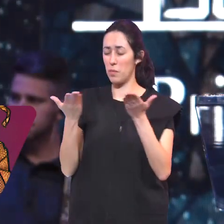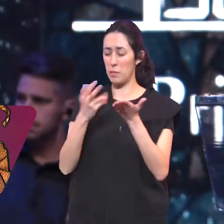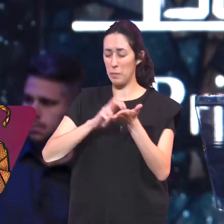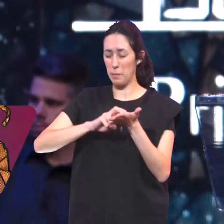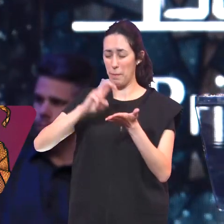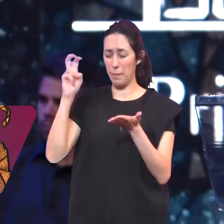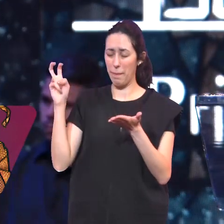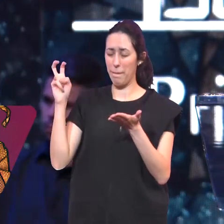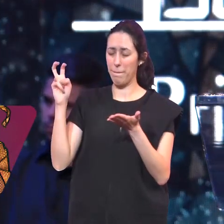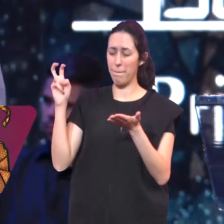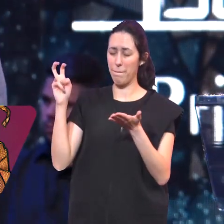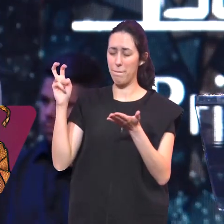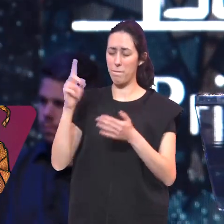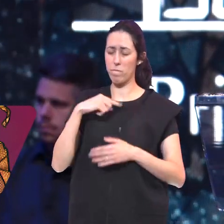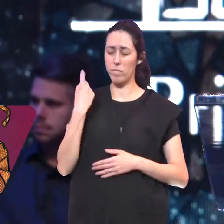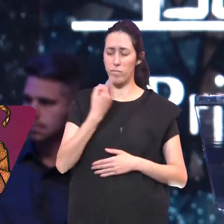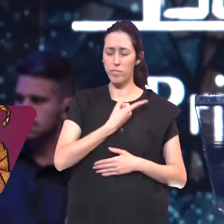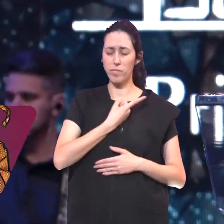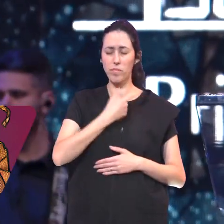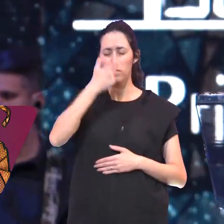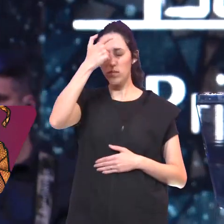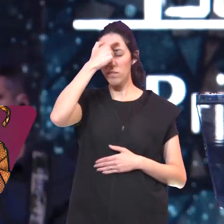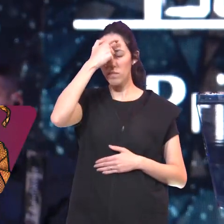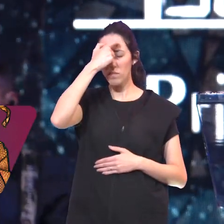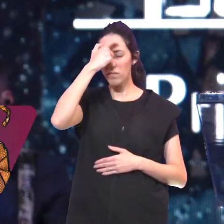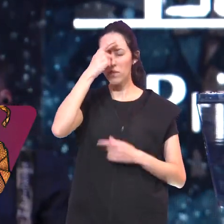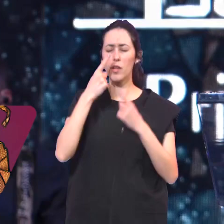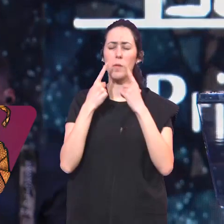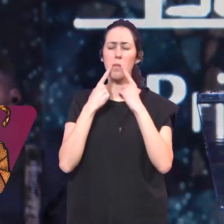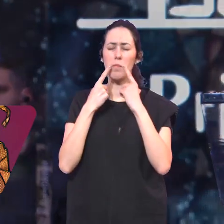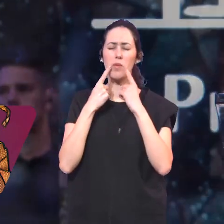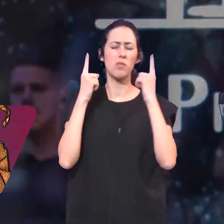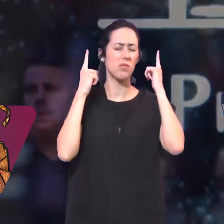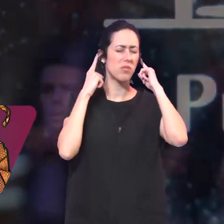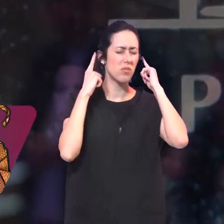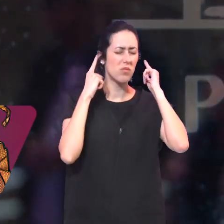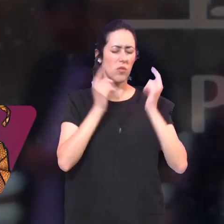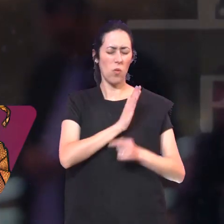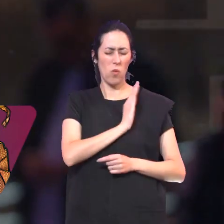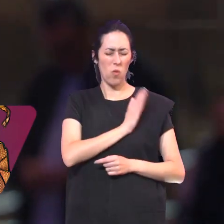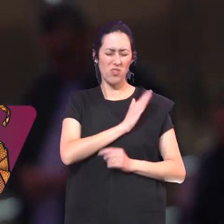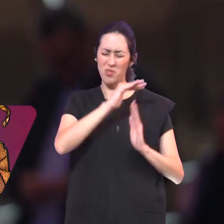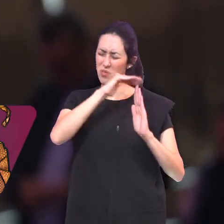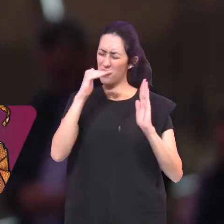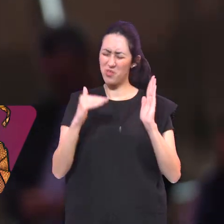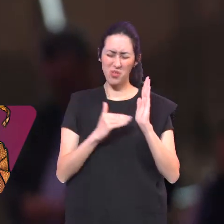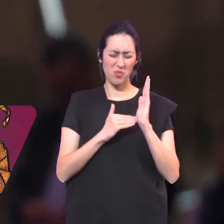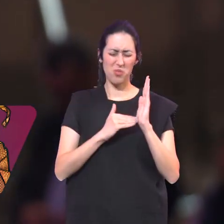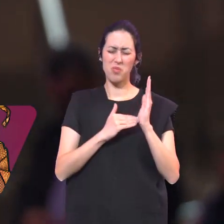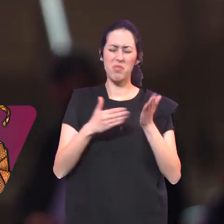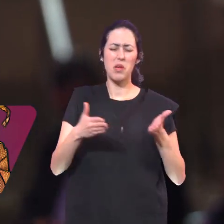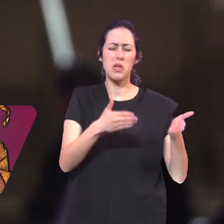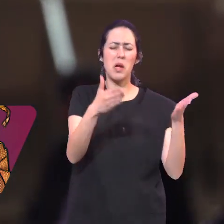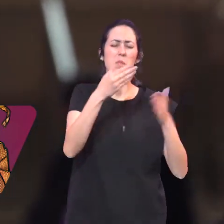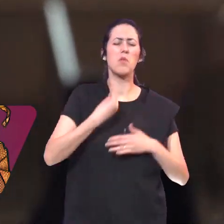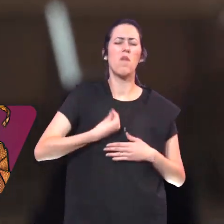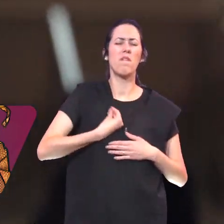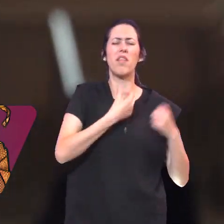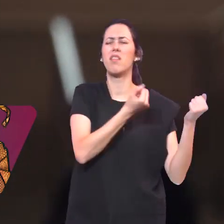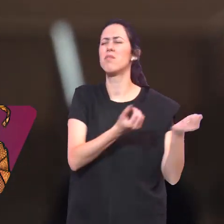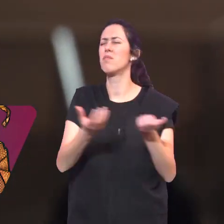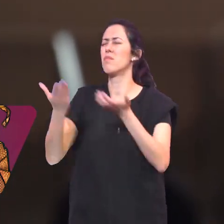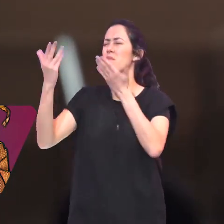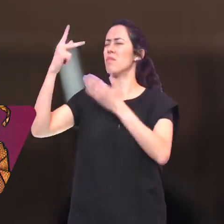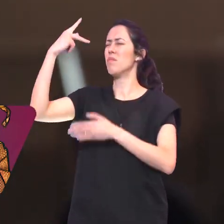Os nossos lábios A nossa mente Os nossos ouvidos O nosso coração E todos os nossos Caminhos ao Senhor E